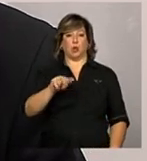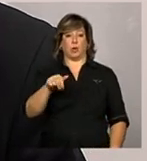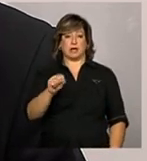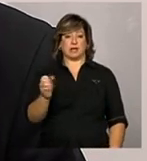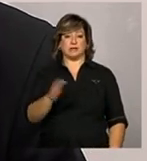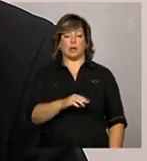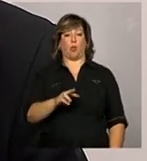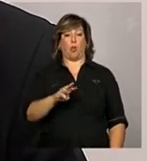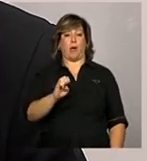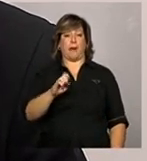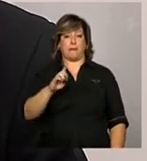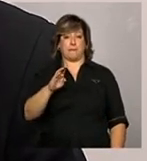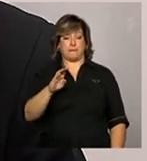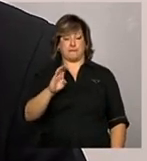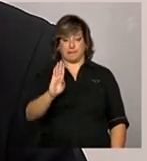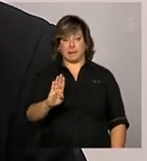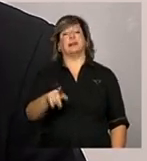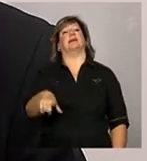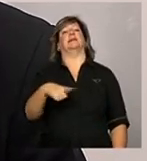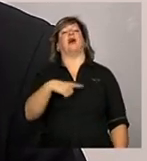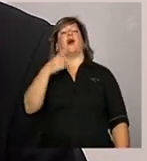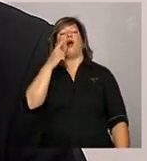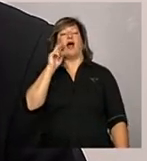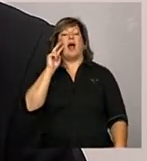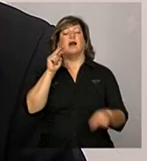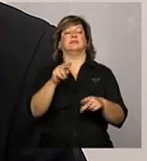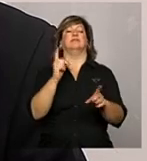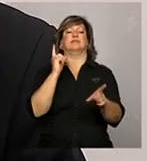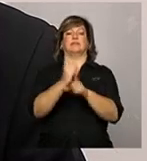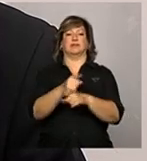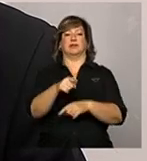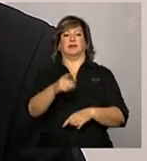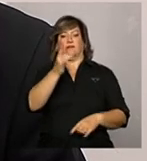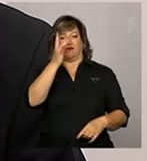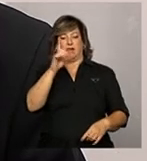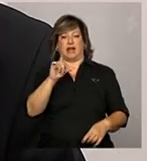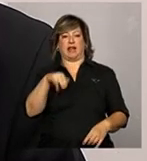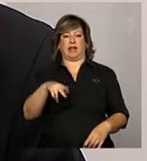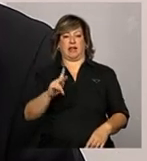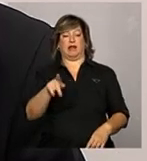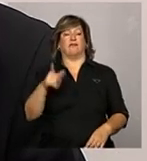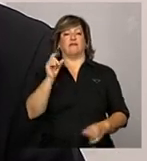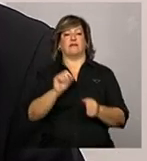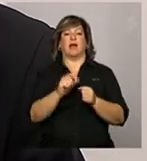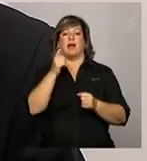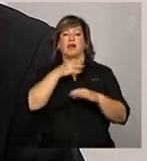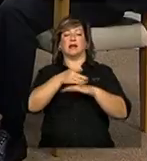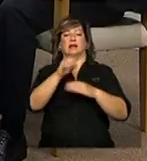diretamente para o link em que faz o acesso ao sistema de preenchimento.